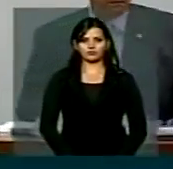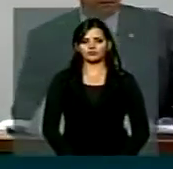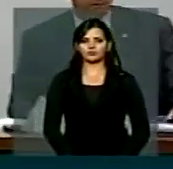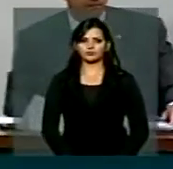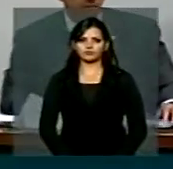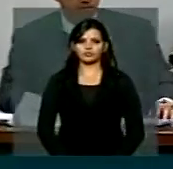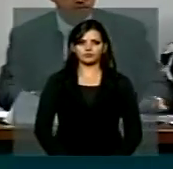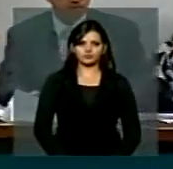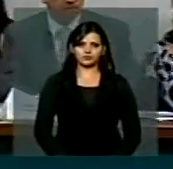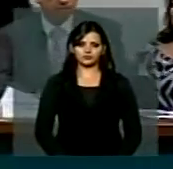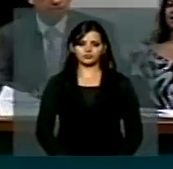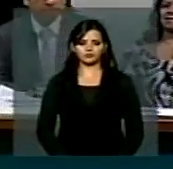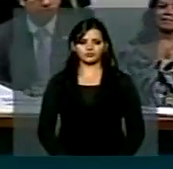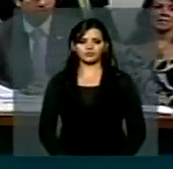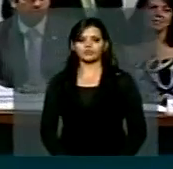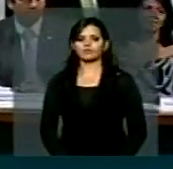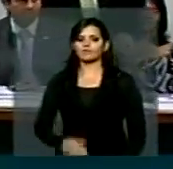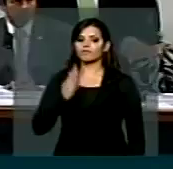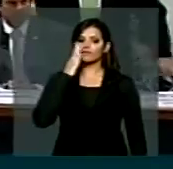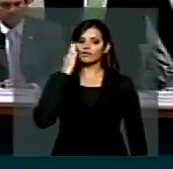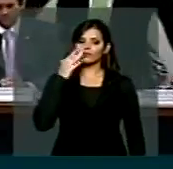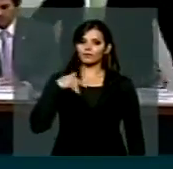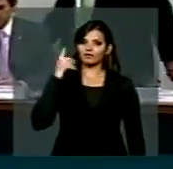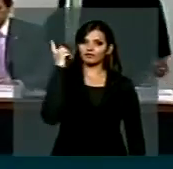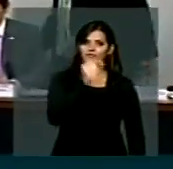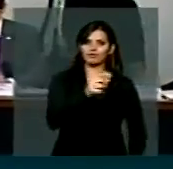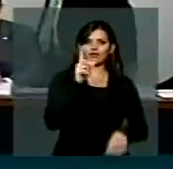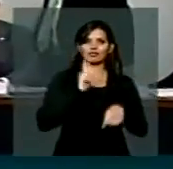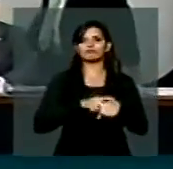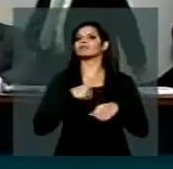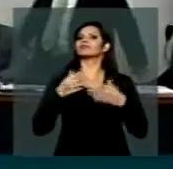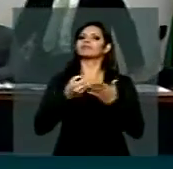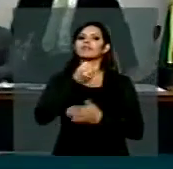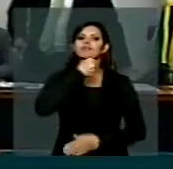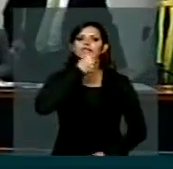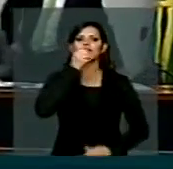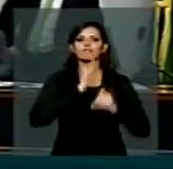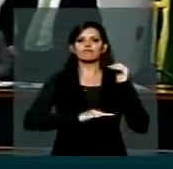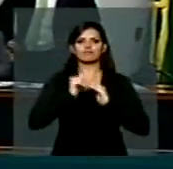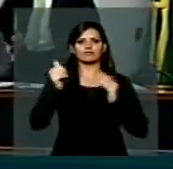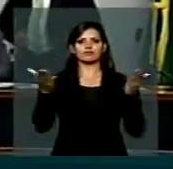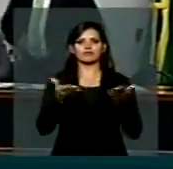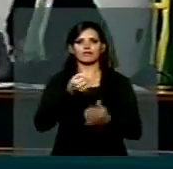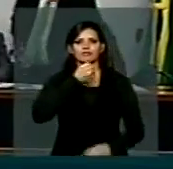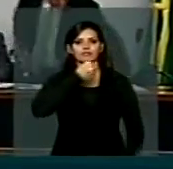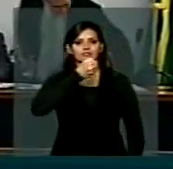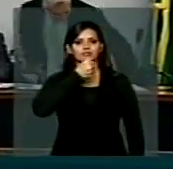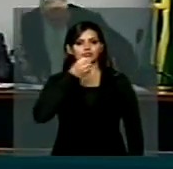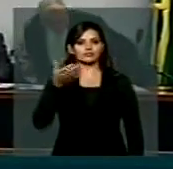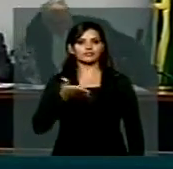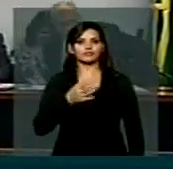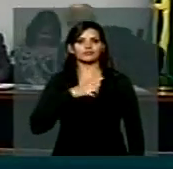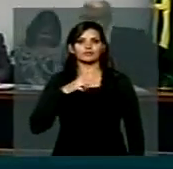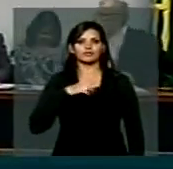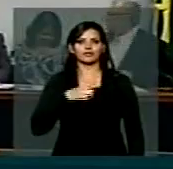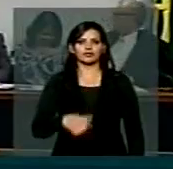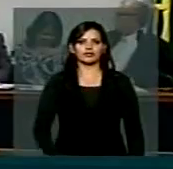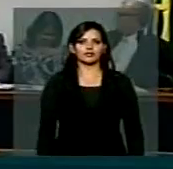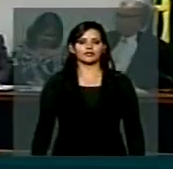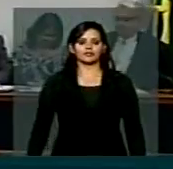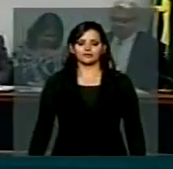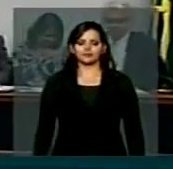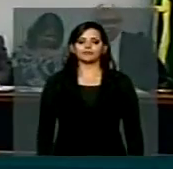Bom, eu serei breve que tenho que sair imediatamente de uma entrevista agora, neste momento, mas quero aqui